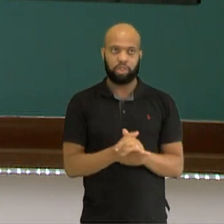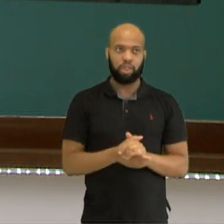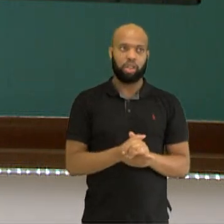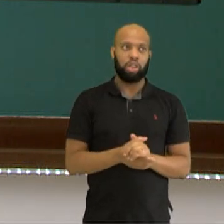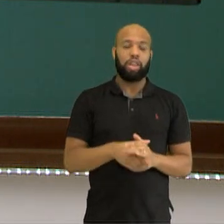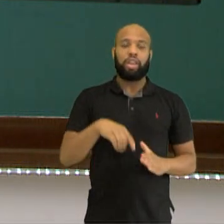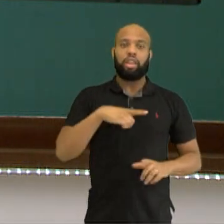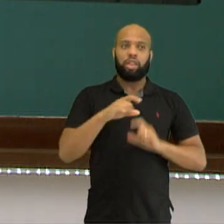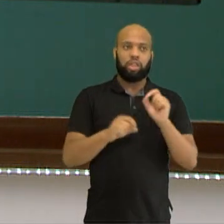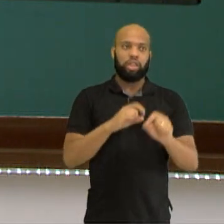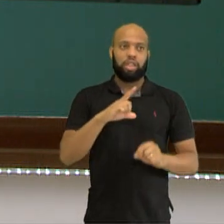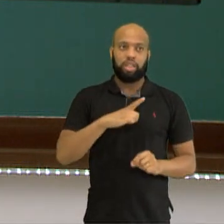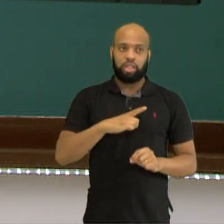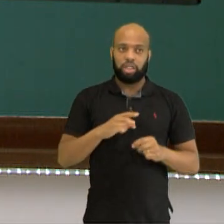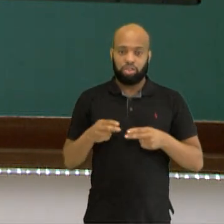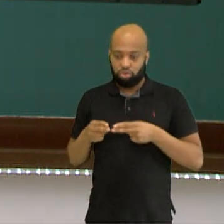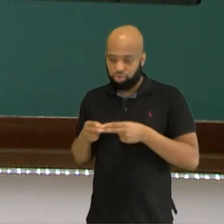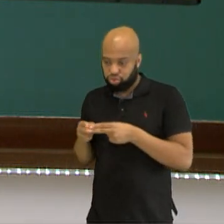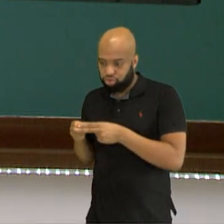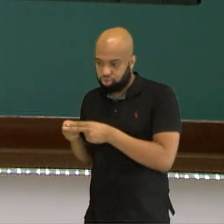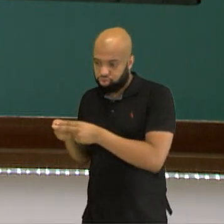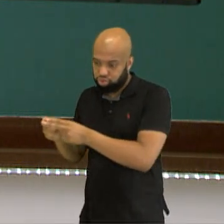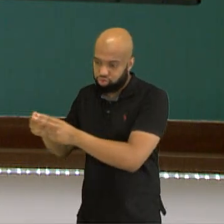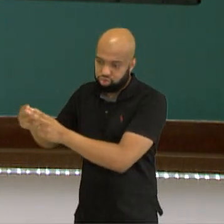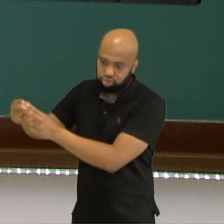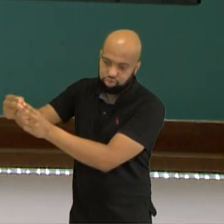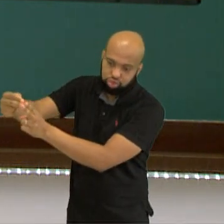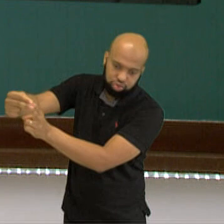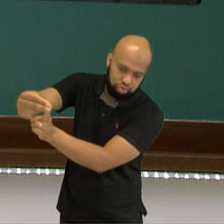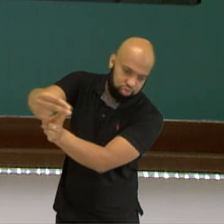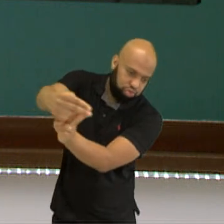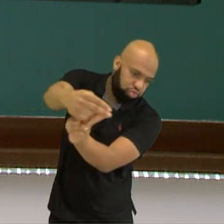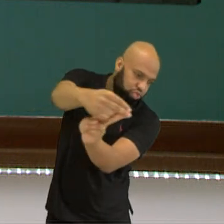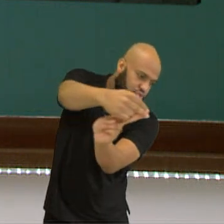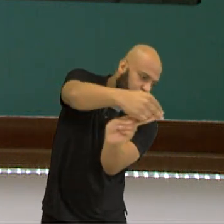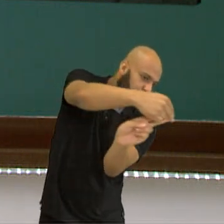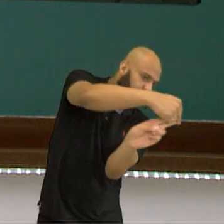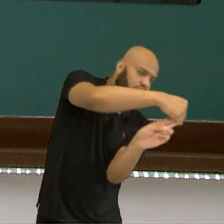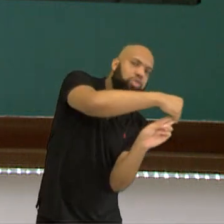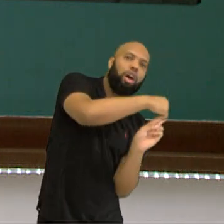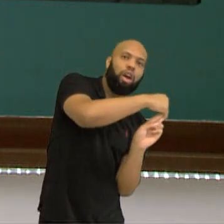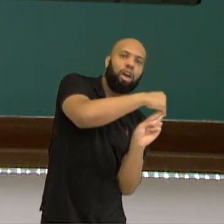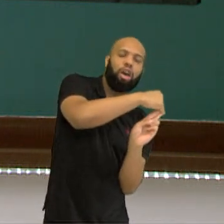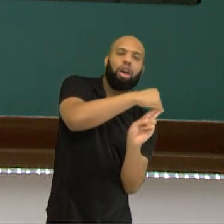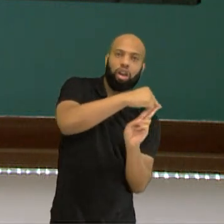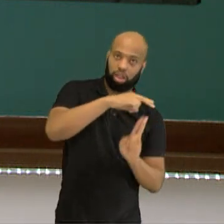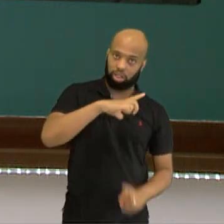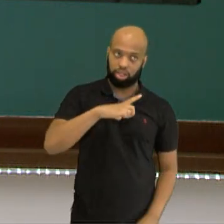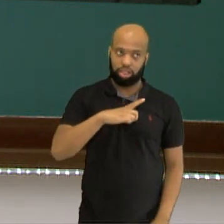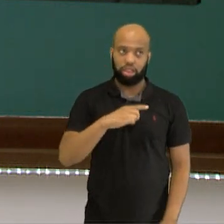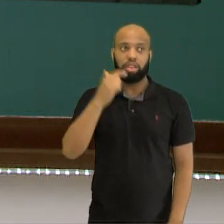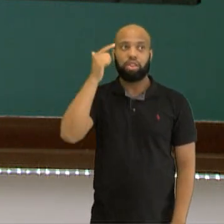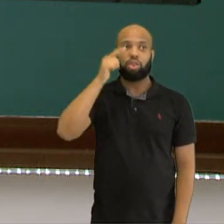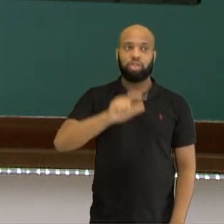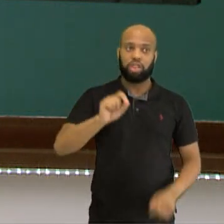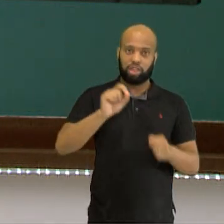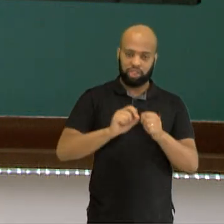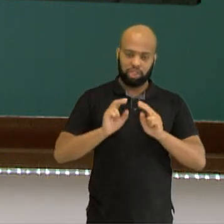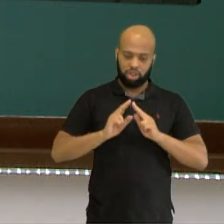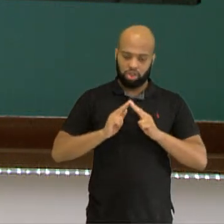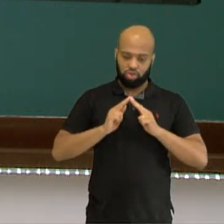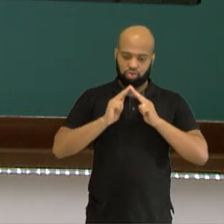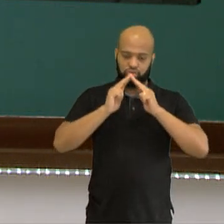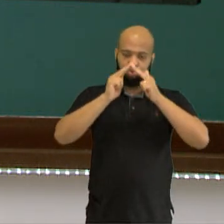circunnavegações dos navios, das embarcações, que vão dar uma volta ao planeta. Se eles conseguem dar uma